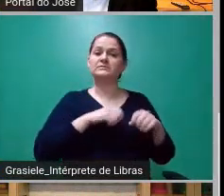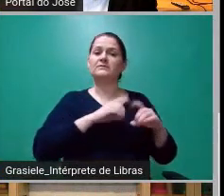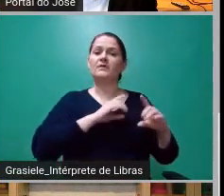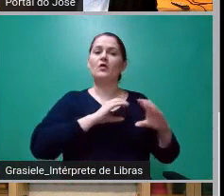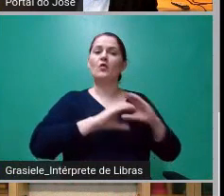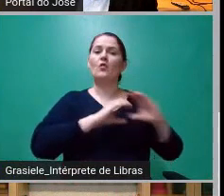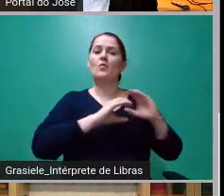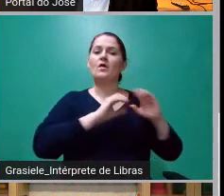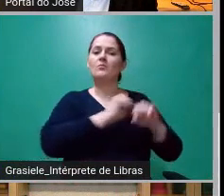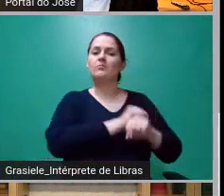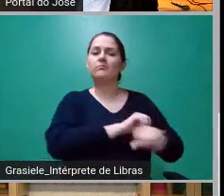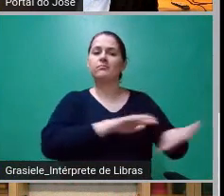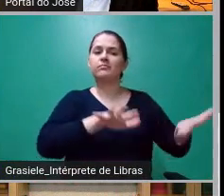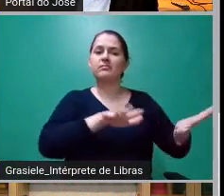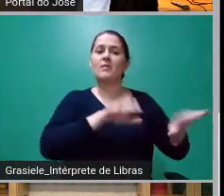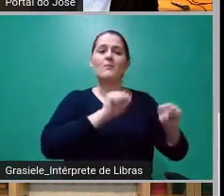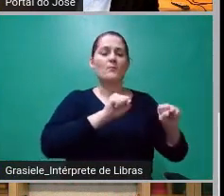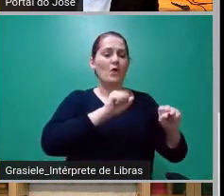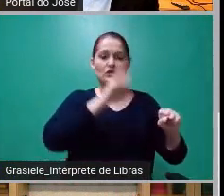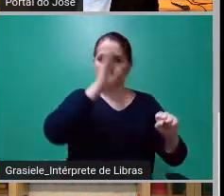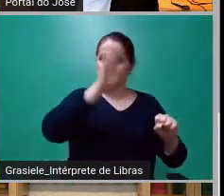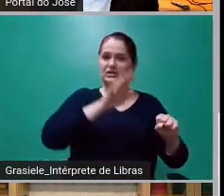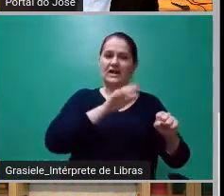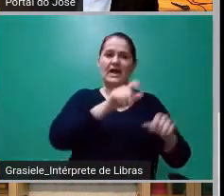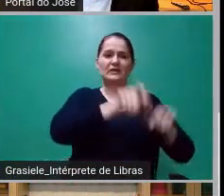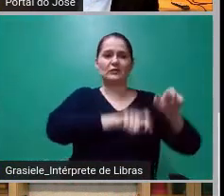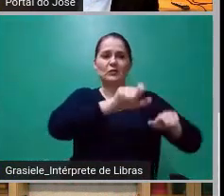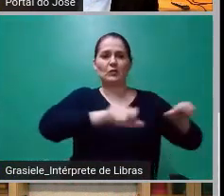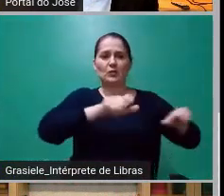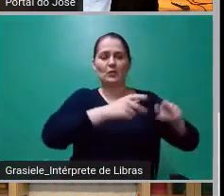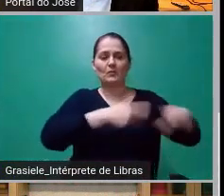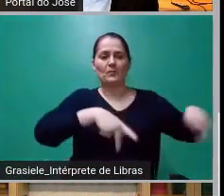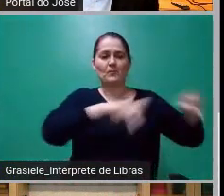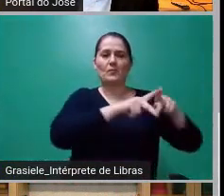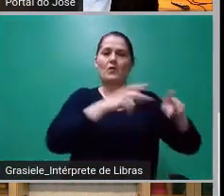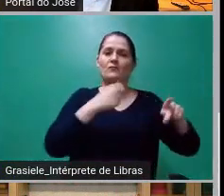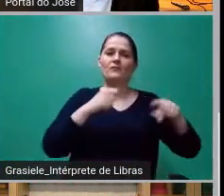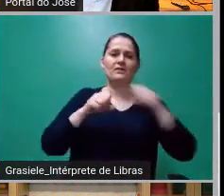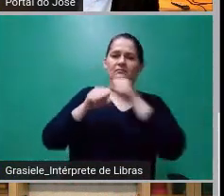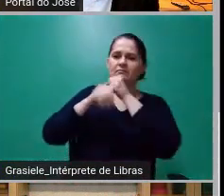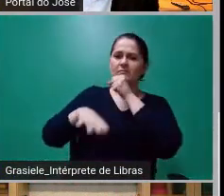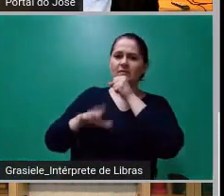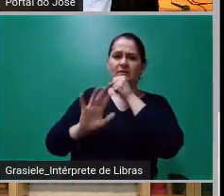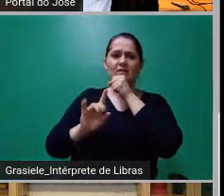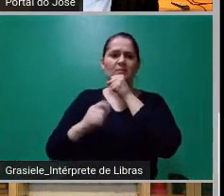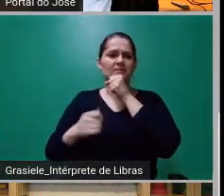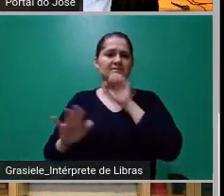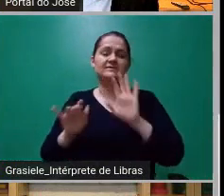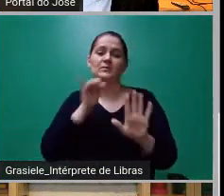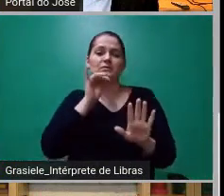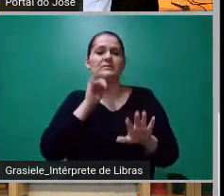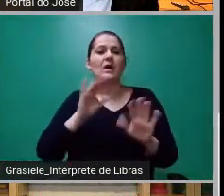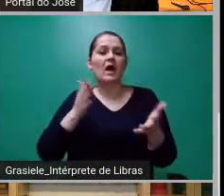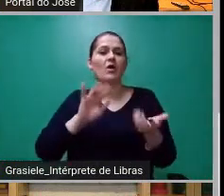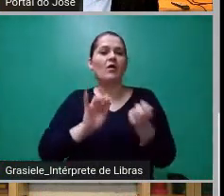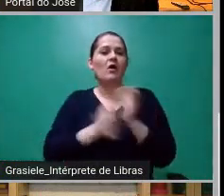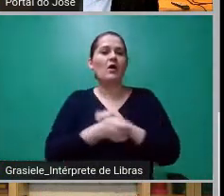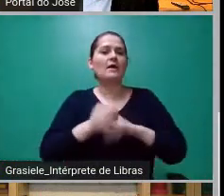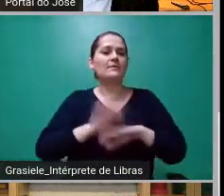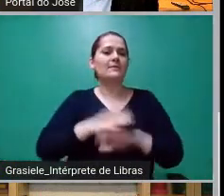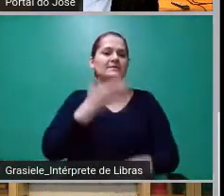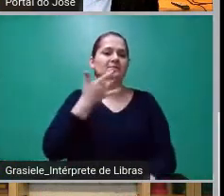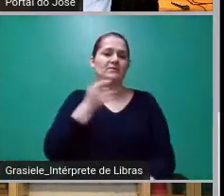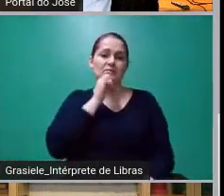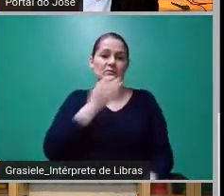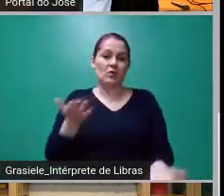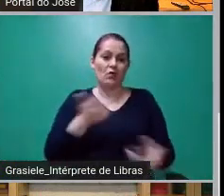filtro da imprensa. Isso criou algumas facilidades, por exemplo, na história dessa fita VHS que eu contei agora há pouco. Hoje, o sujeito faz